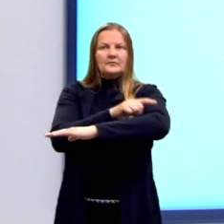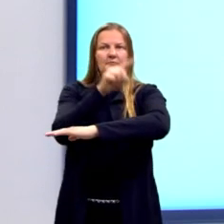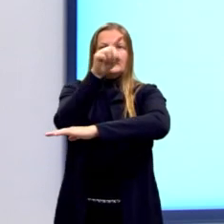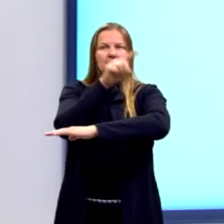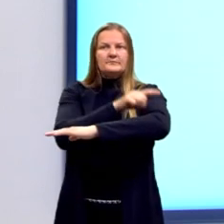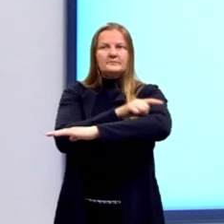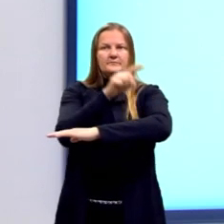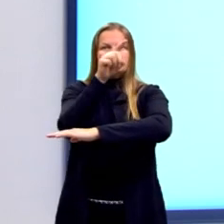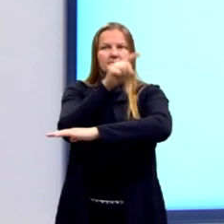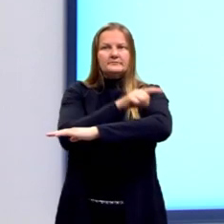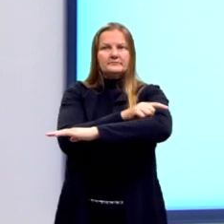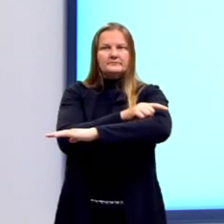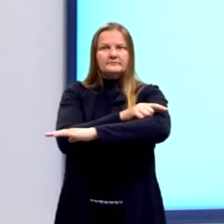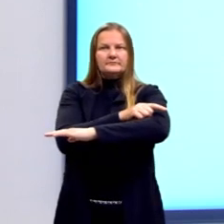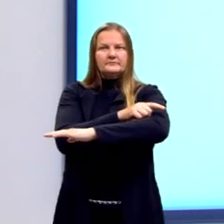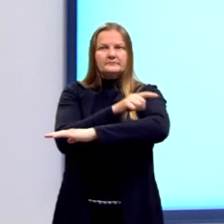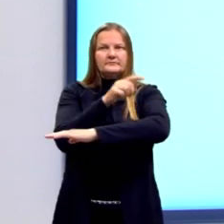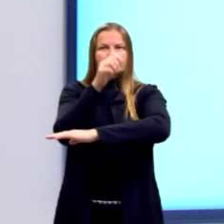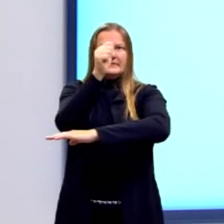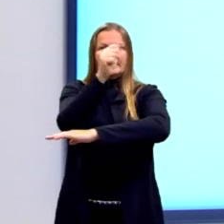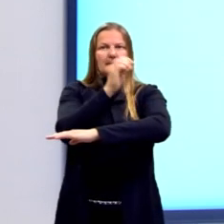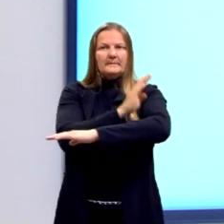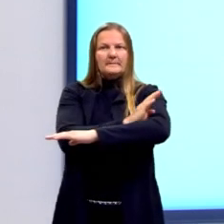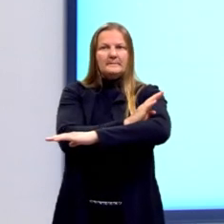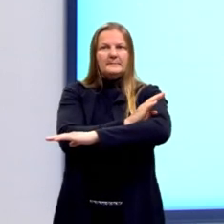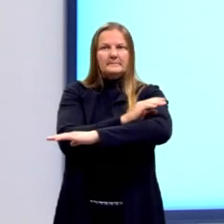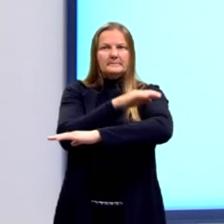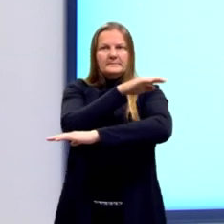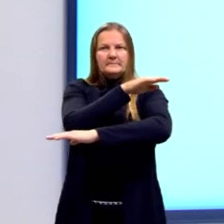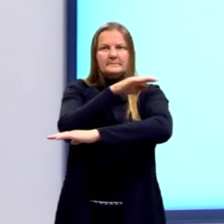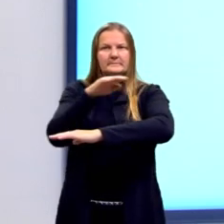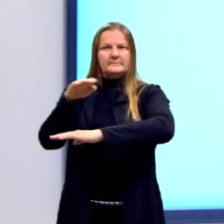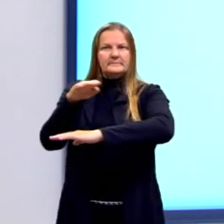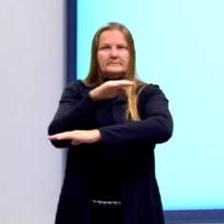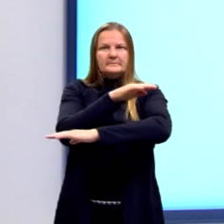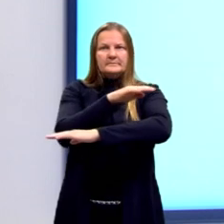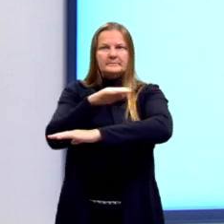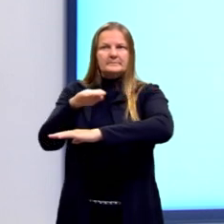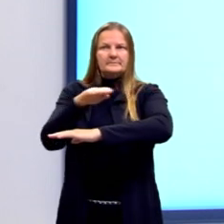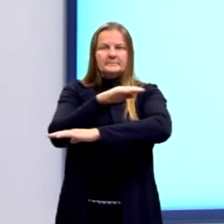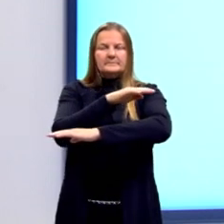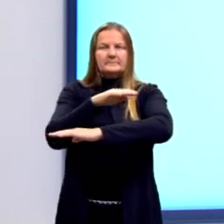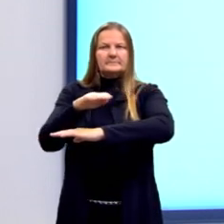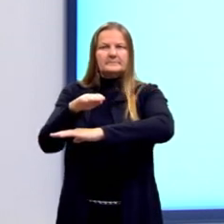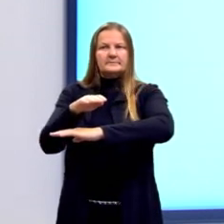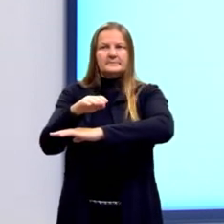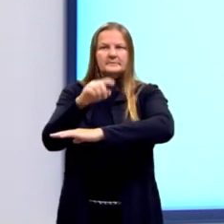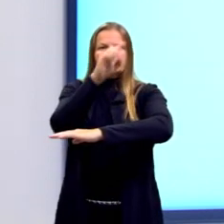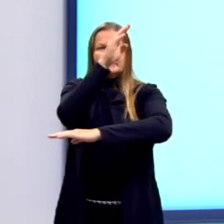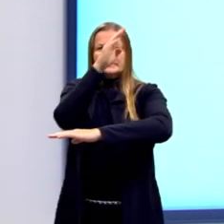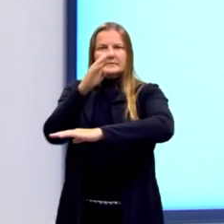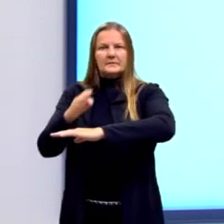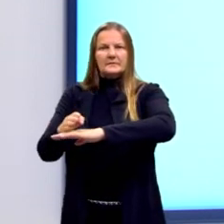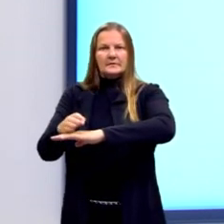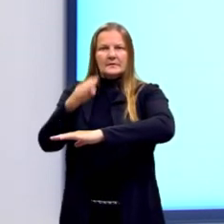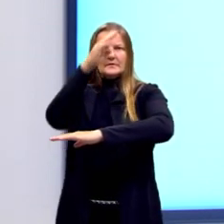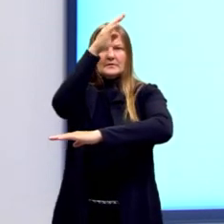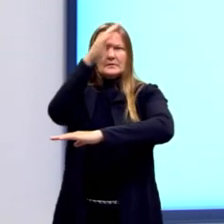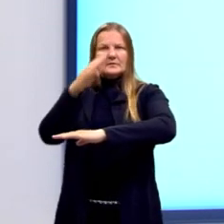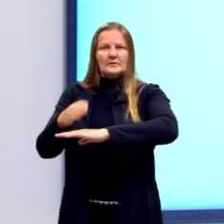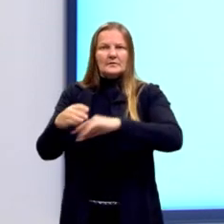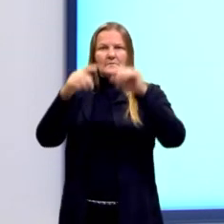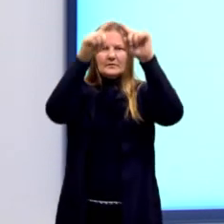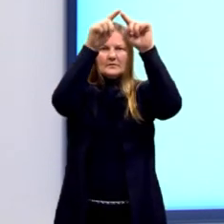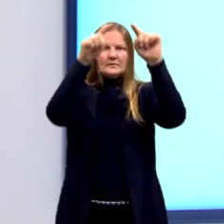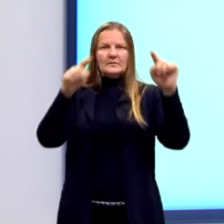foi feito sobre o lado AB, o ponto médio, chamado D, e sobre o lado AC, o ponto